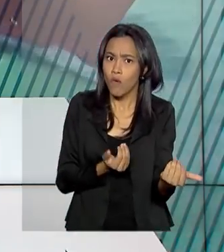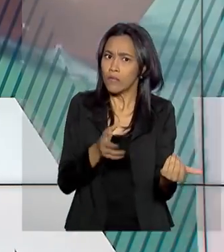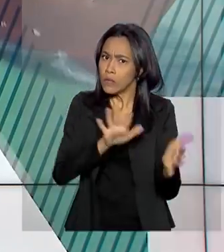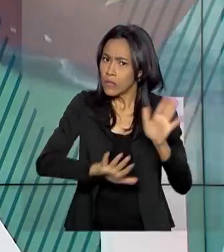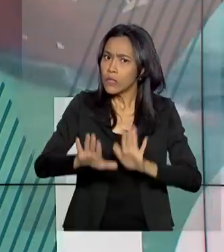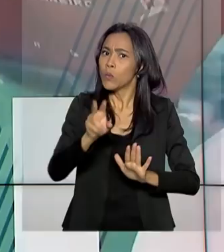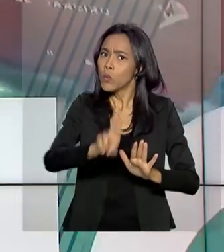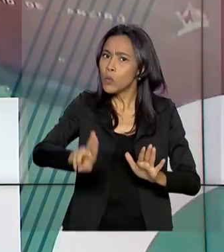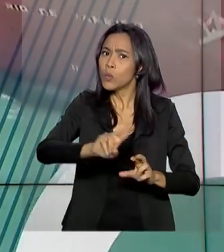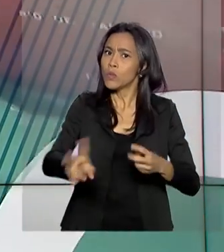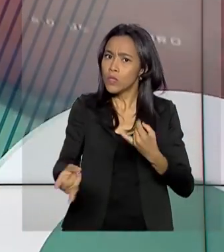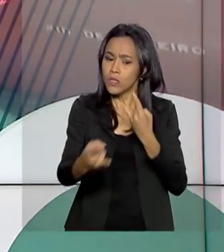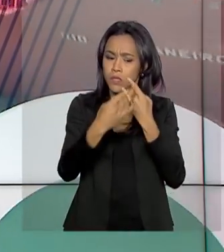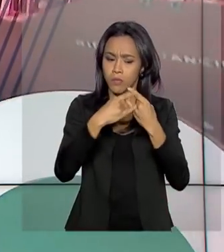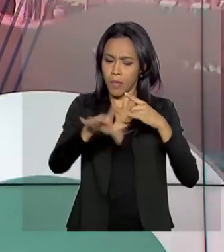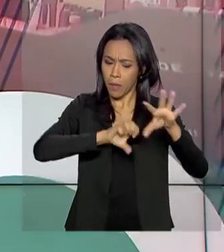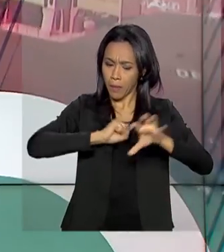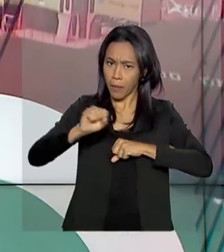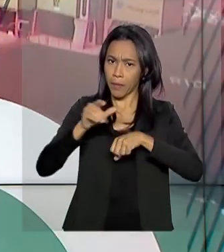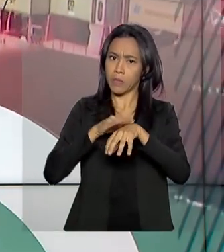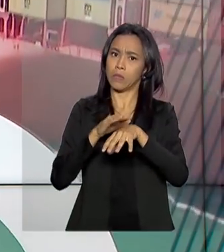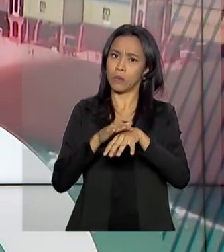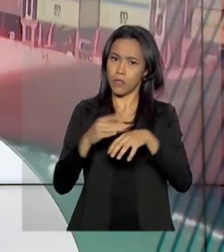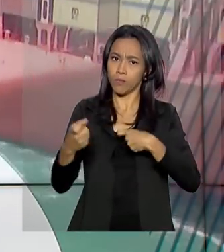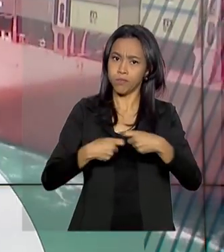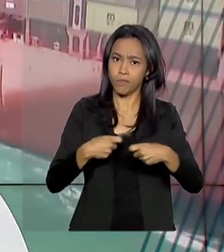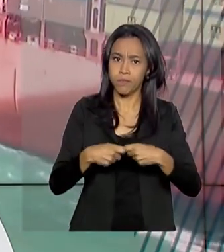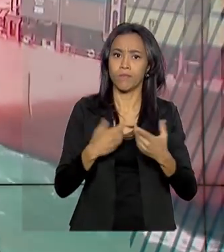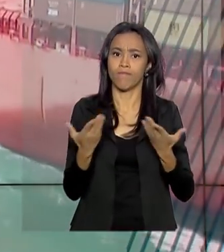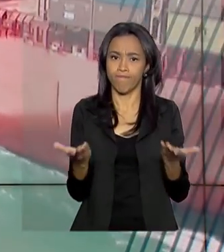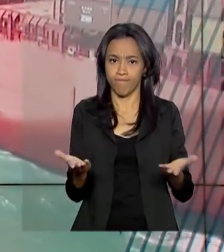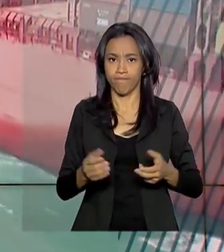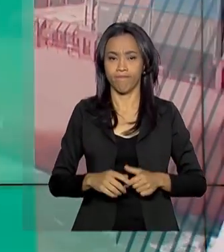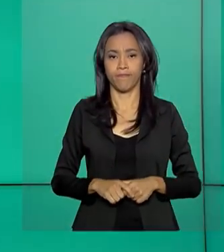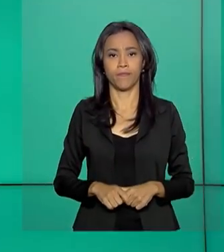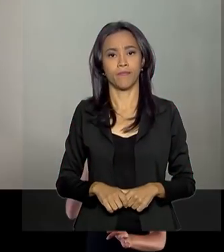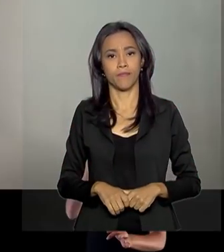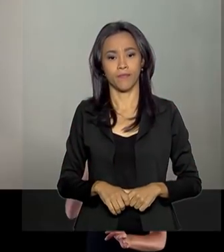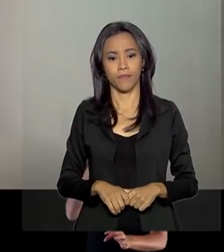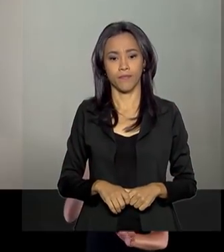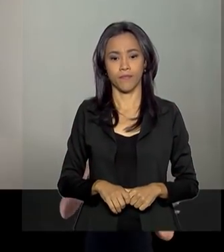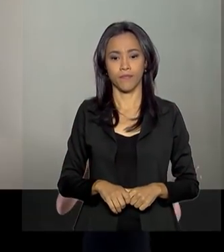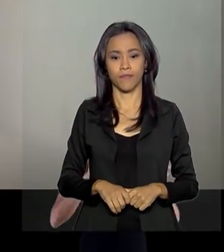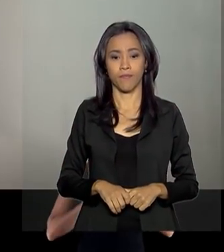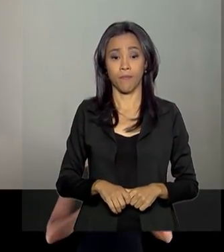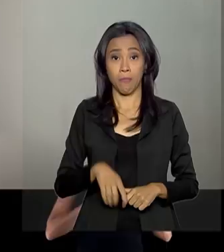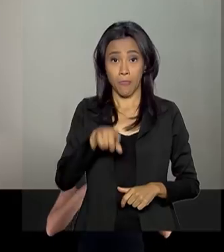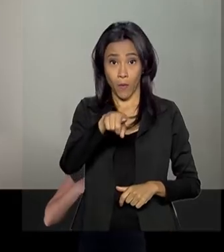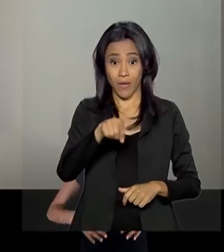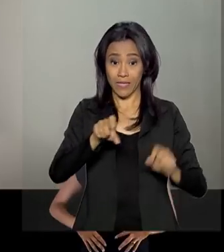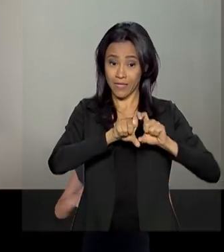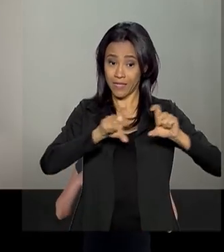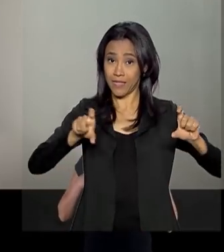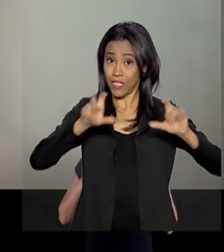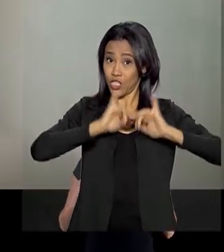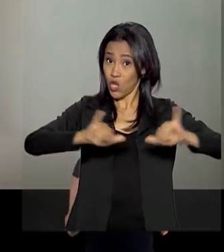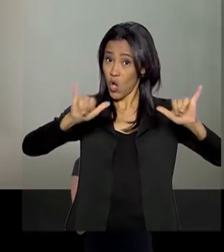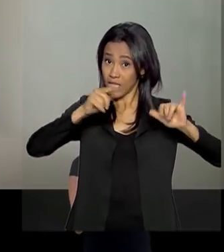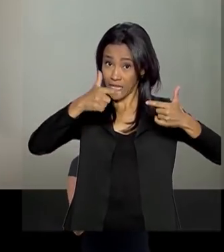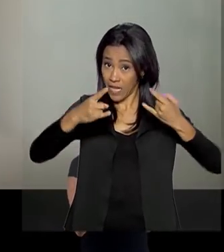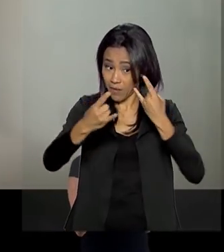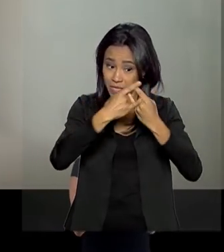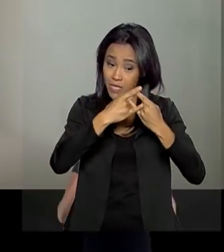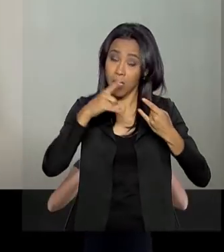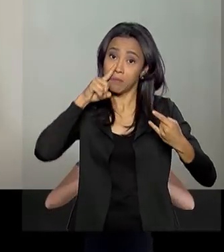preservativo para evitar as infecções sexualmente transmissíveis. Com o slogan Sem Camisinha você